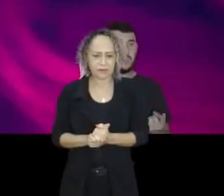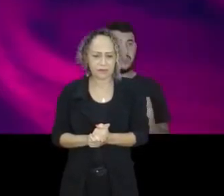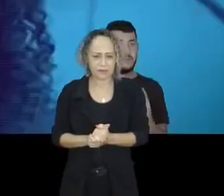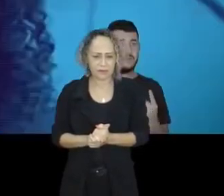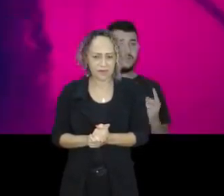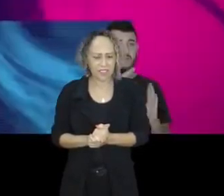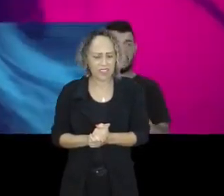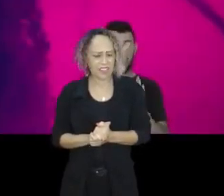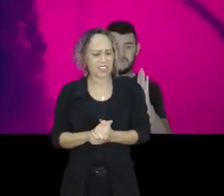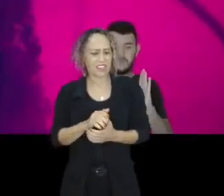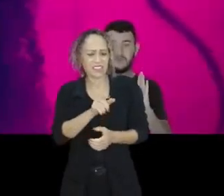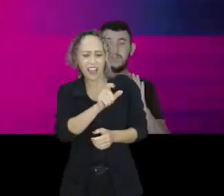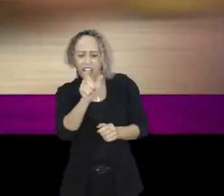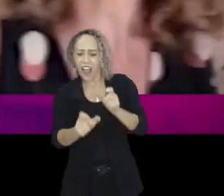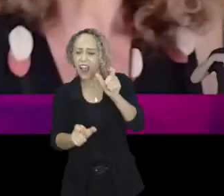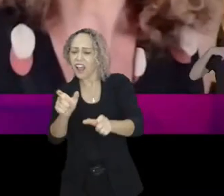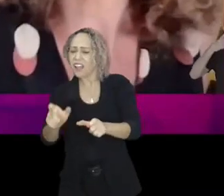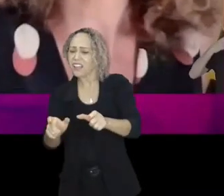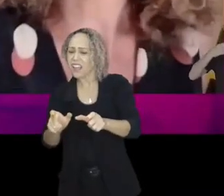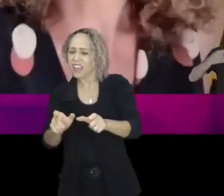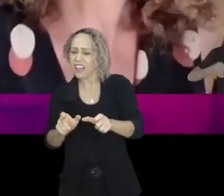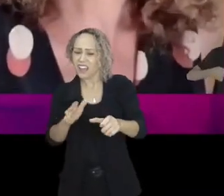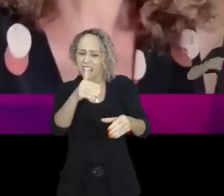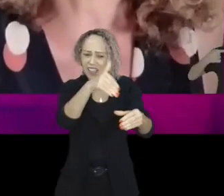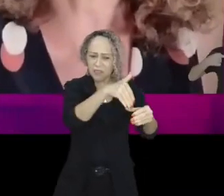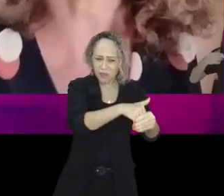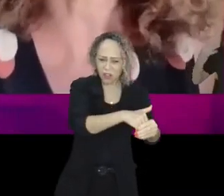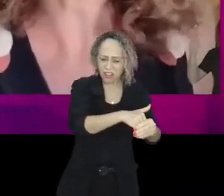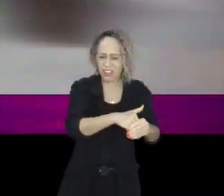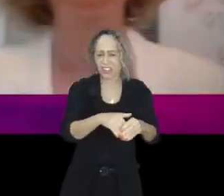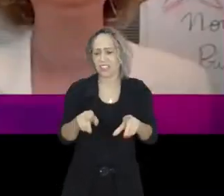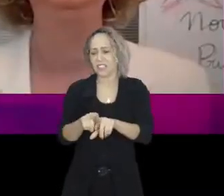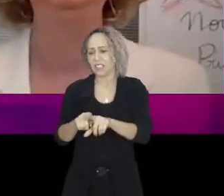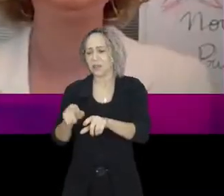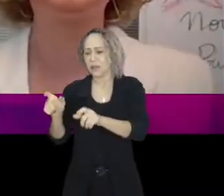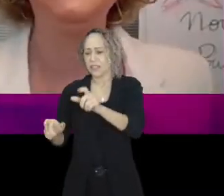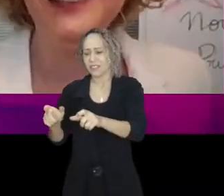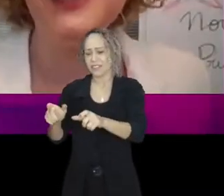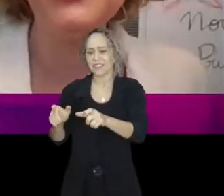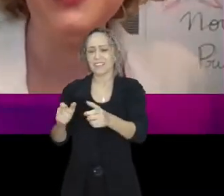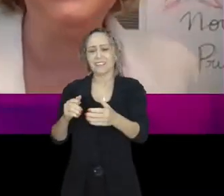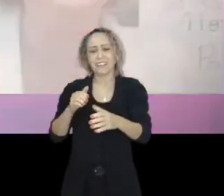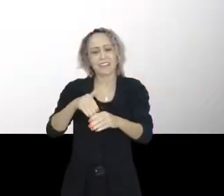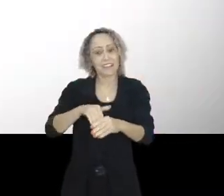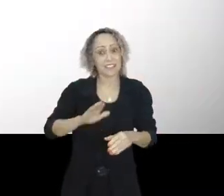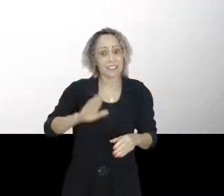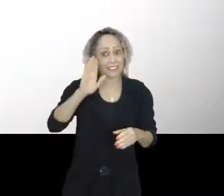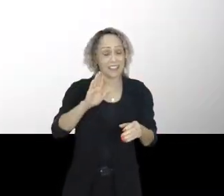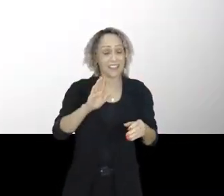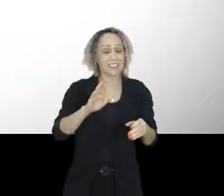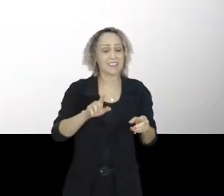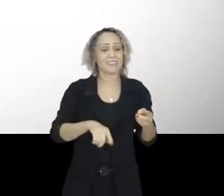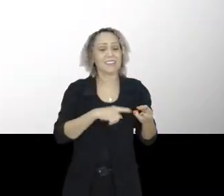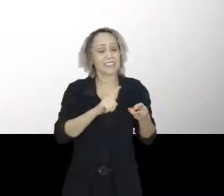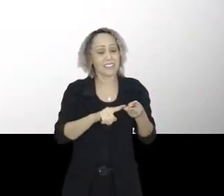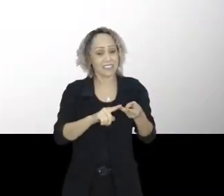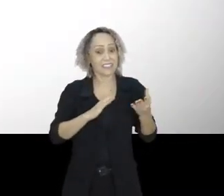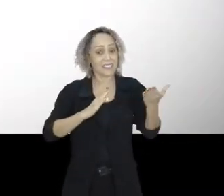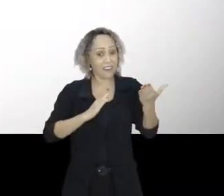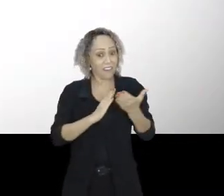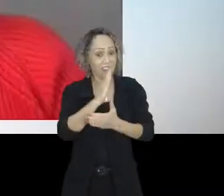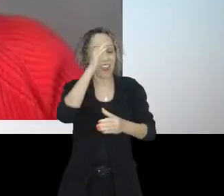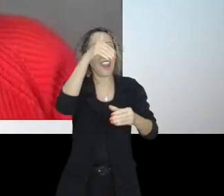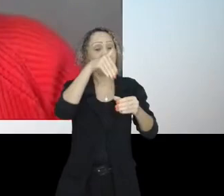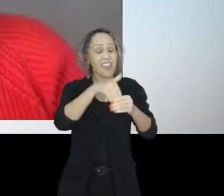Daquelas que votam, das que se candidatam e das eleitas. Porque no Brasil